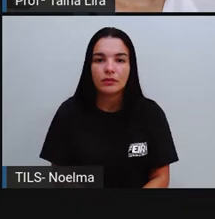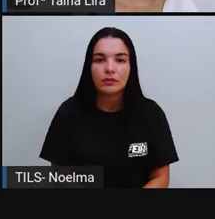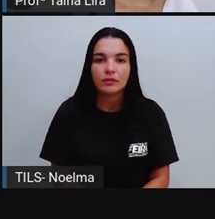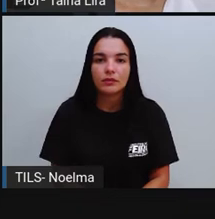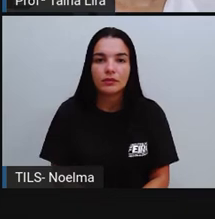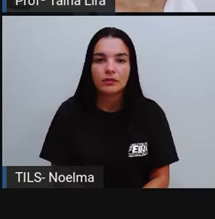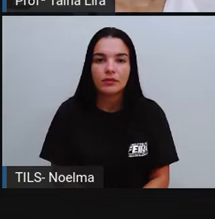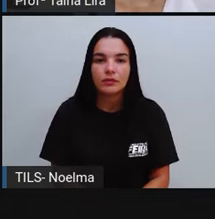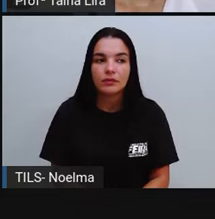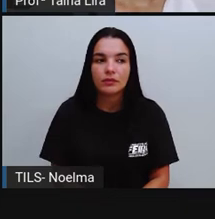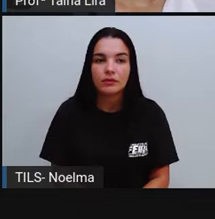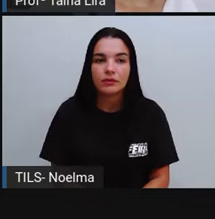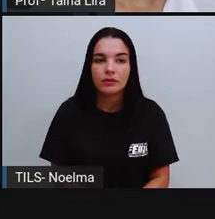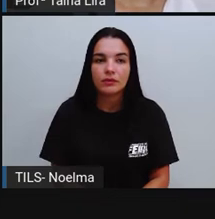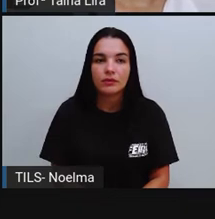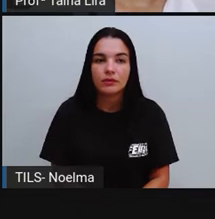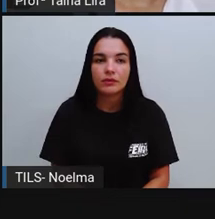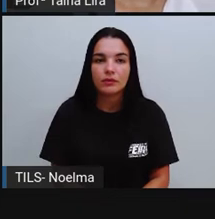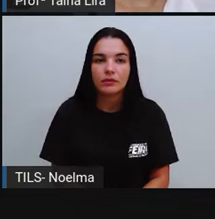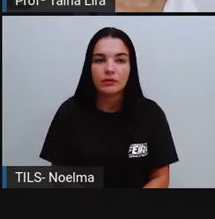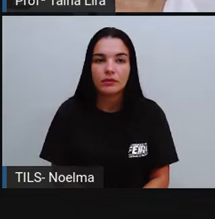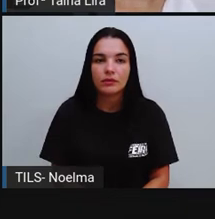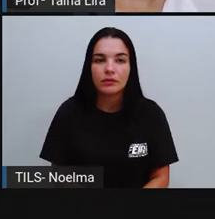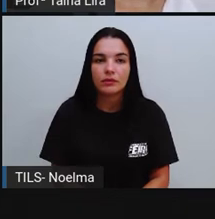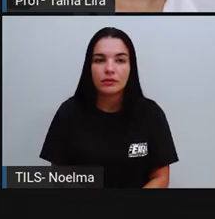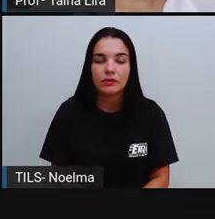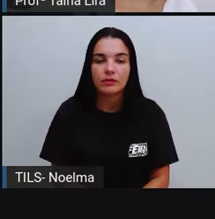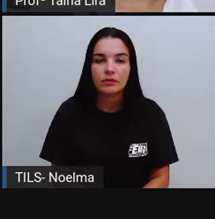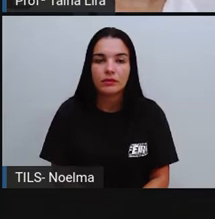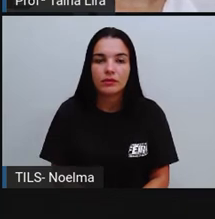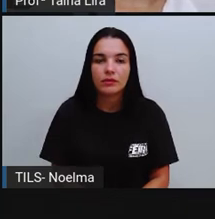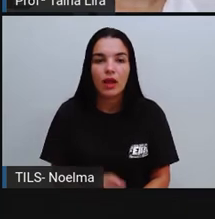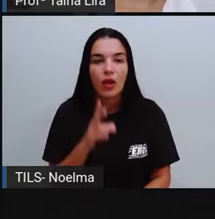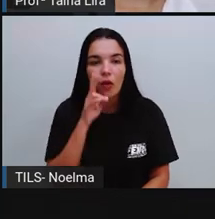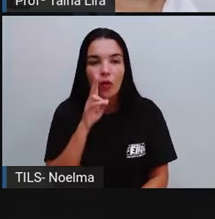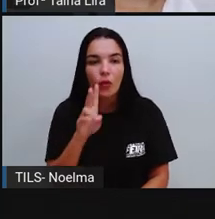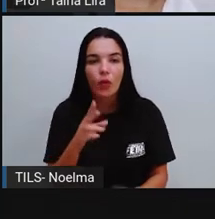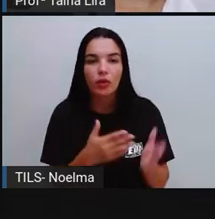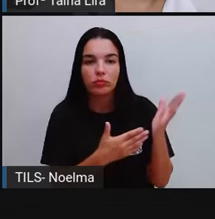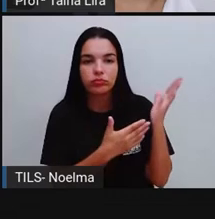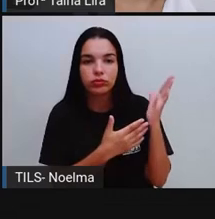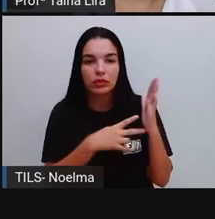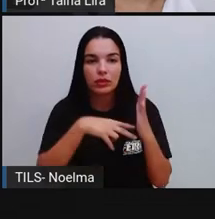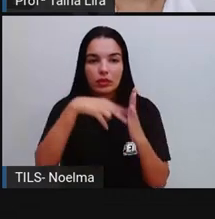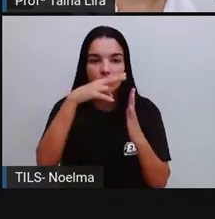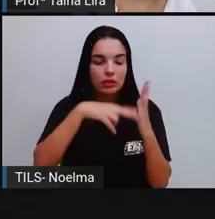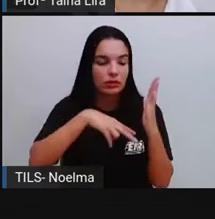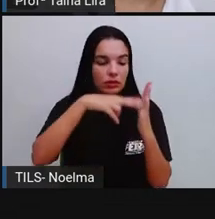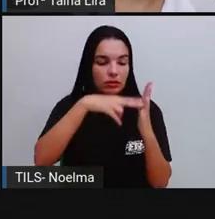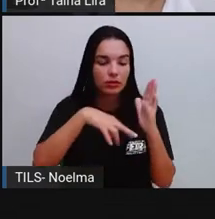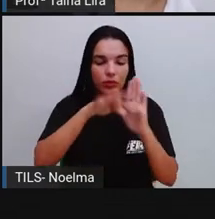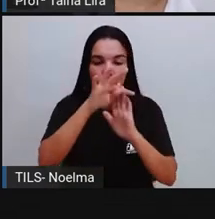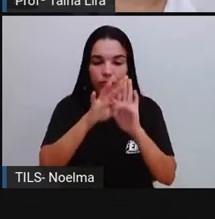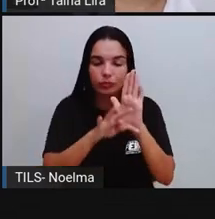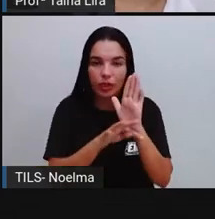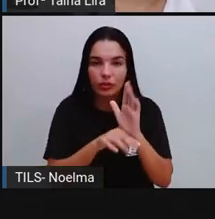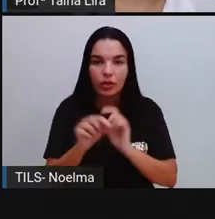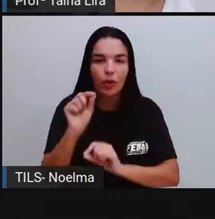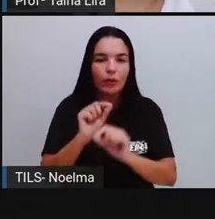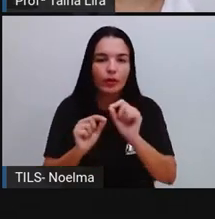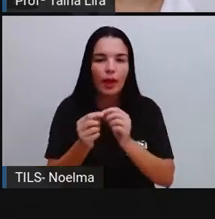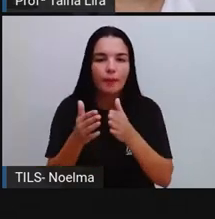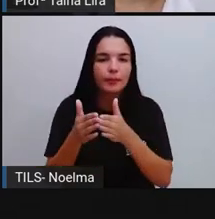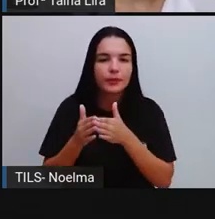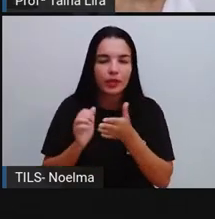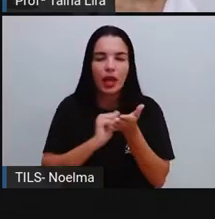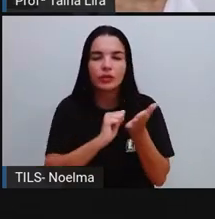Vamos lá, Chá Milagroso, A gente vai fazer a leitura do texto, E depois a gente vai ver o que a atividade está